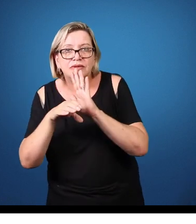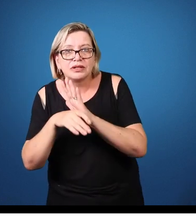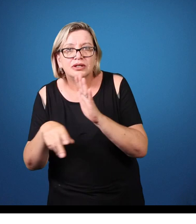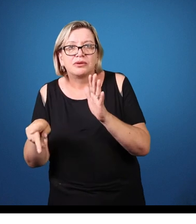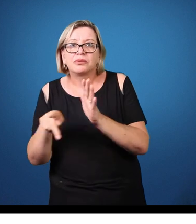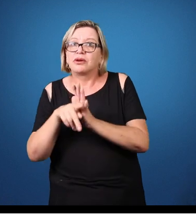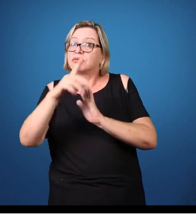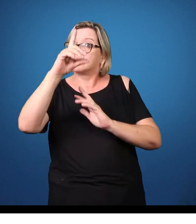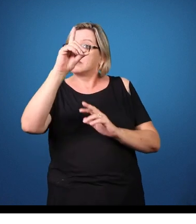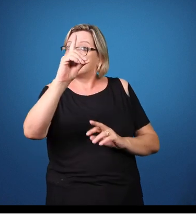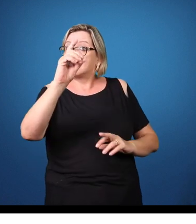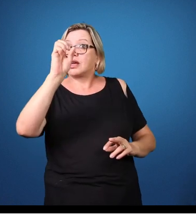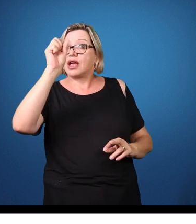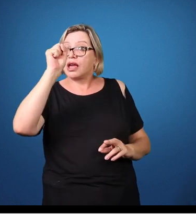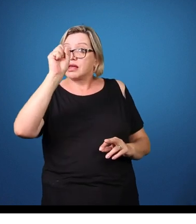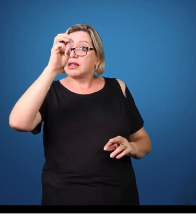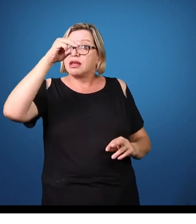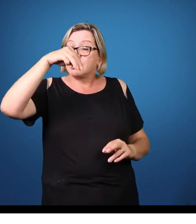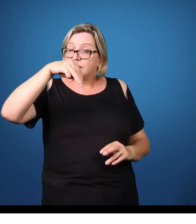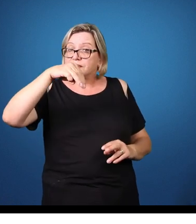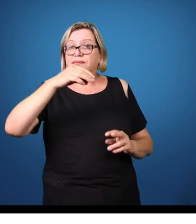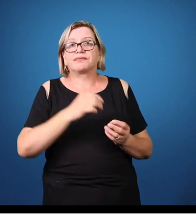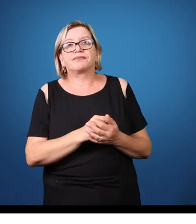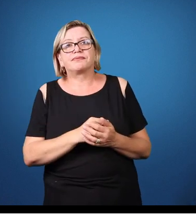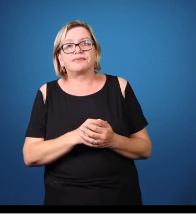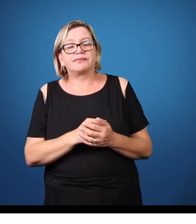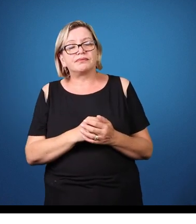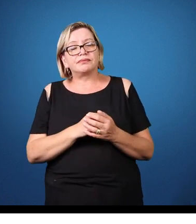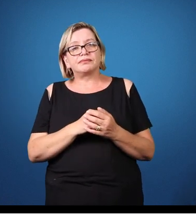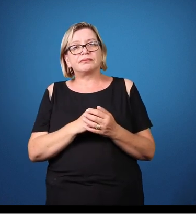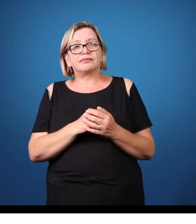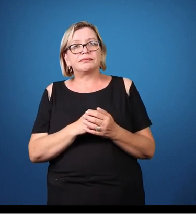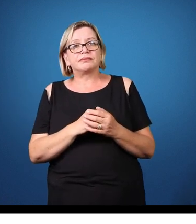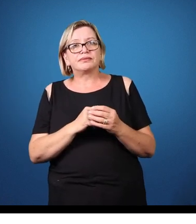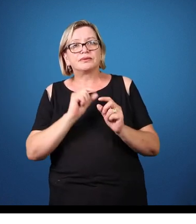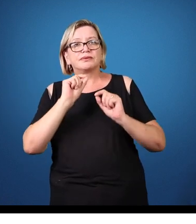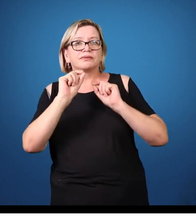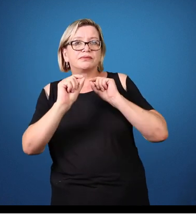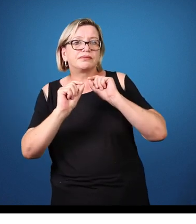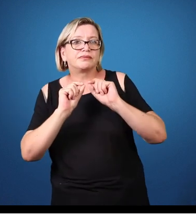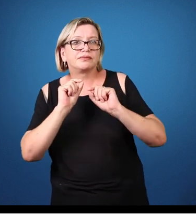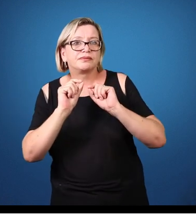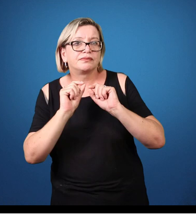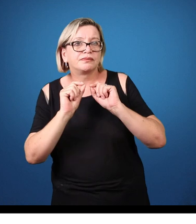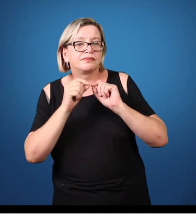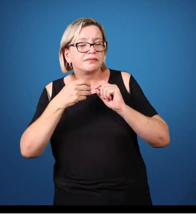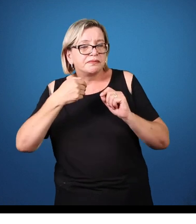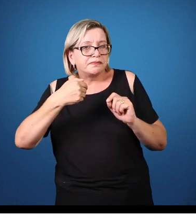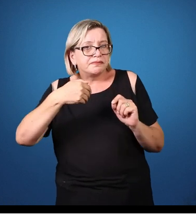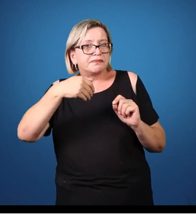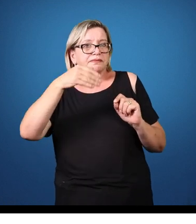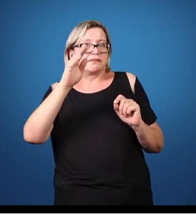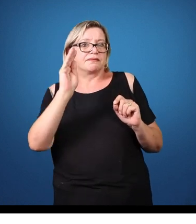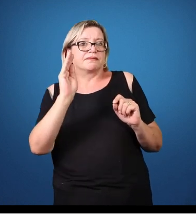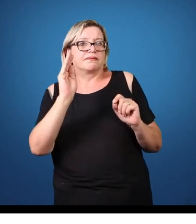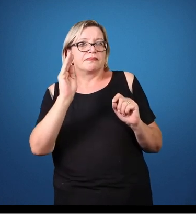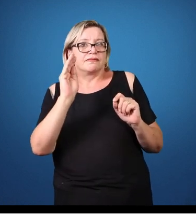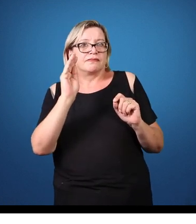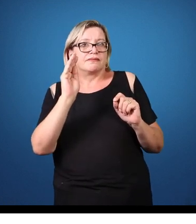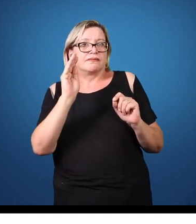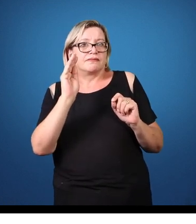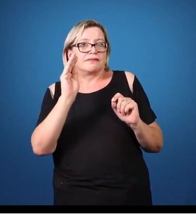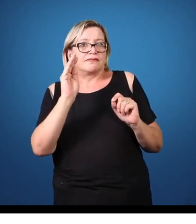O que mais importa é que essa perturbação provoca